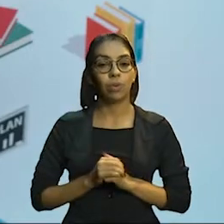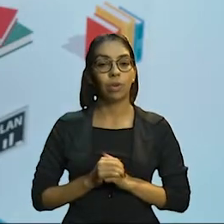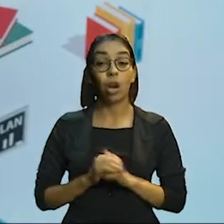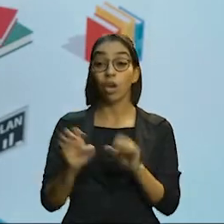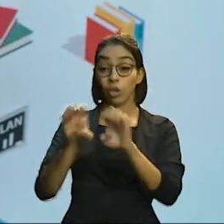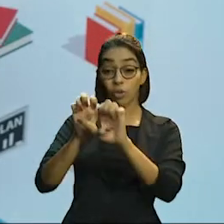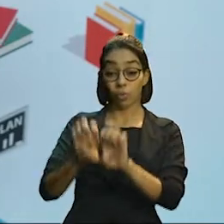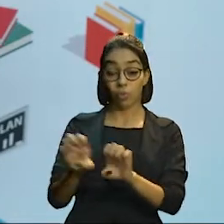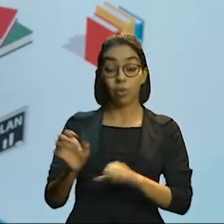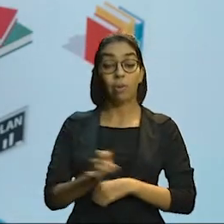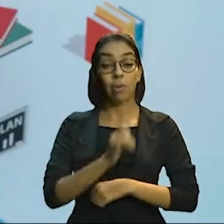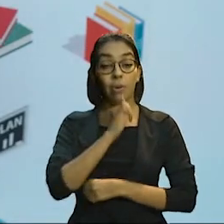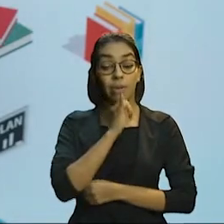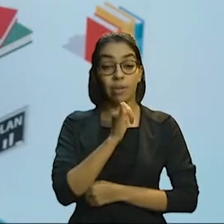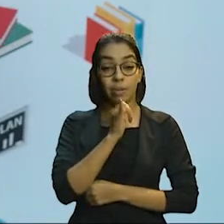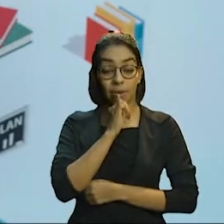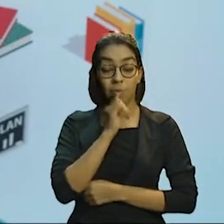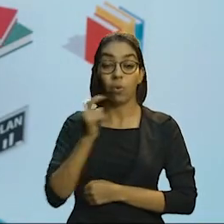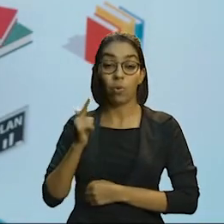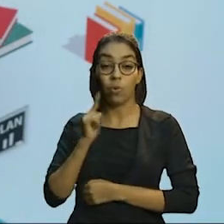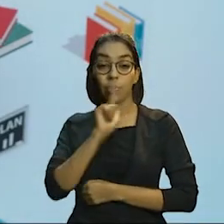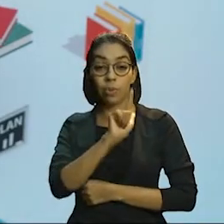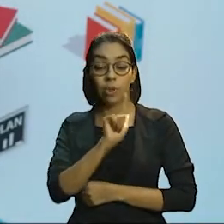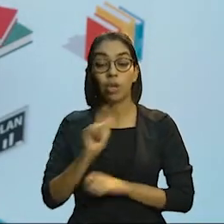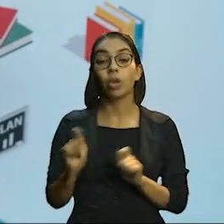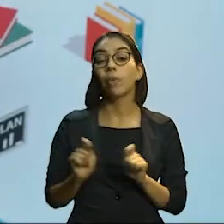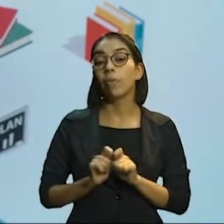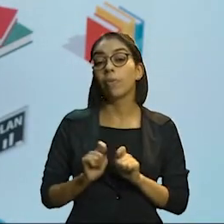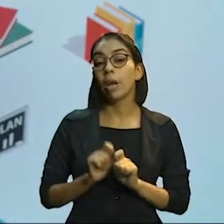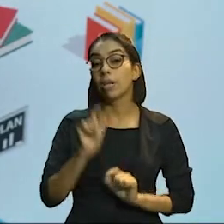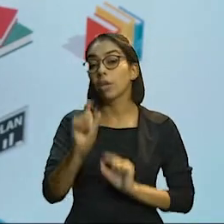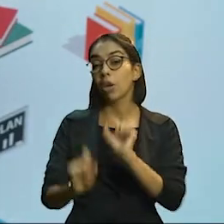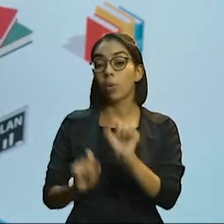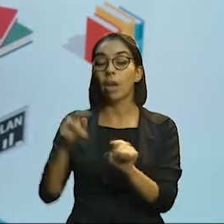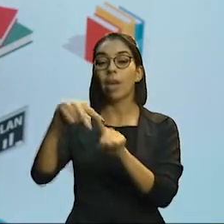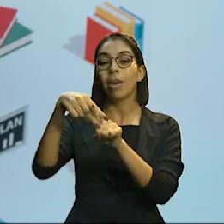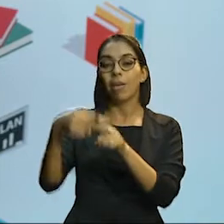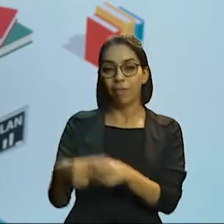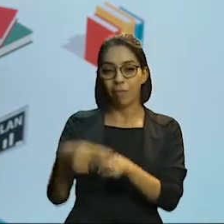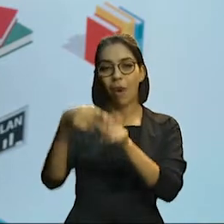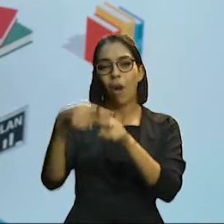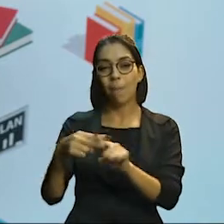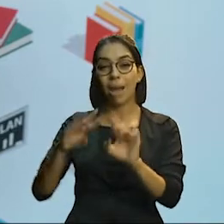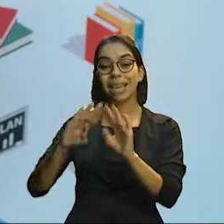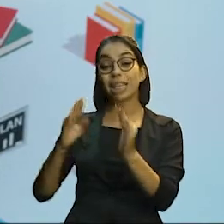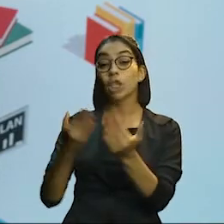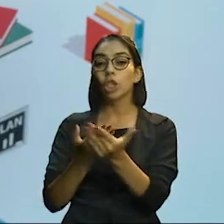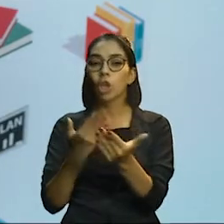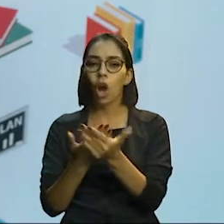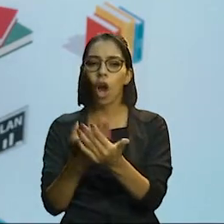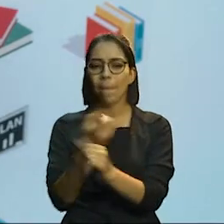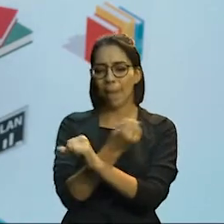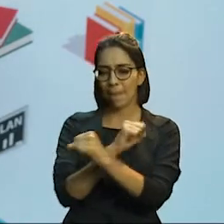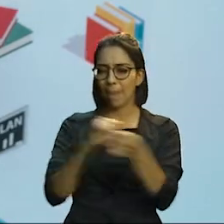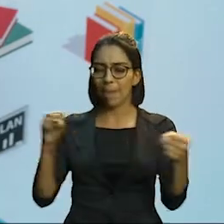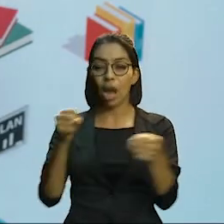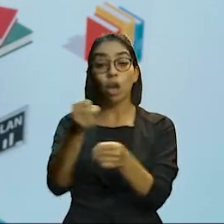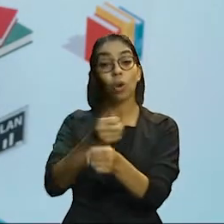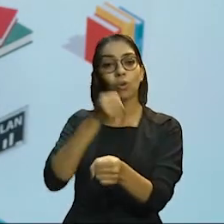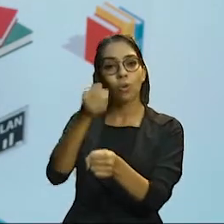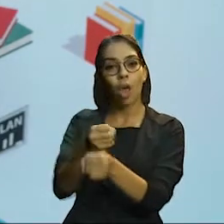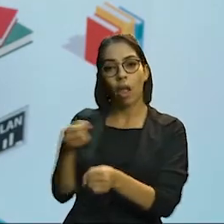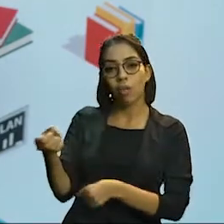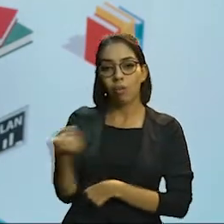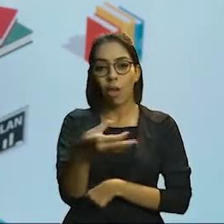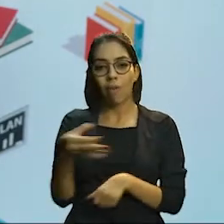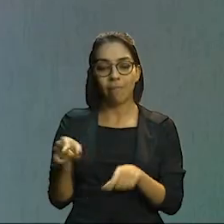por exemplo, nós conseguimos reformar, ampliar escolas e até construir escolas novas.